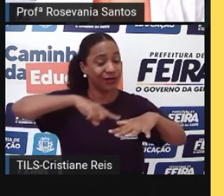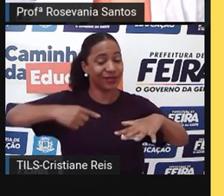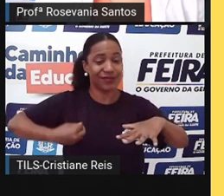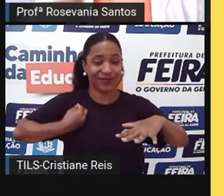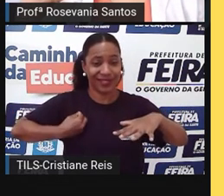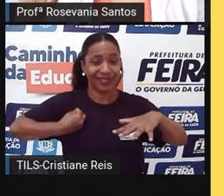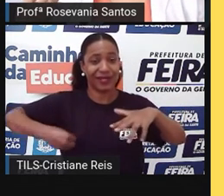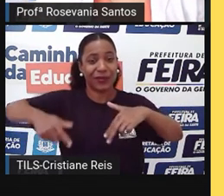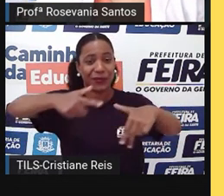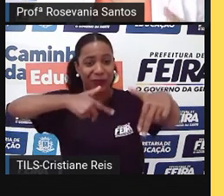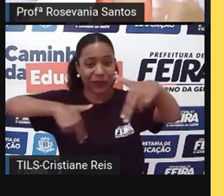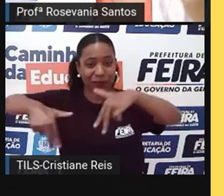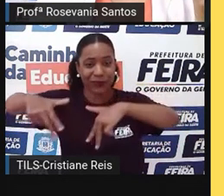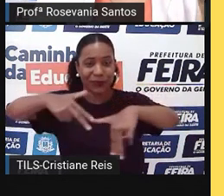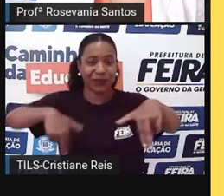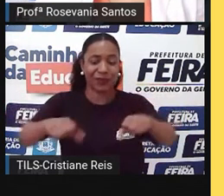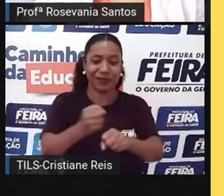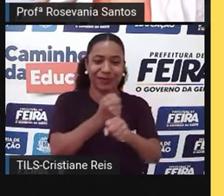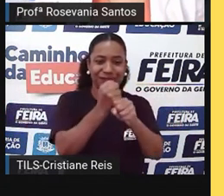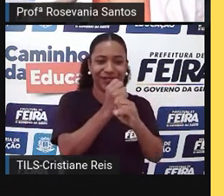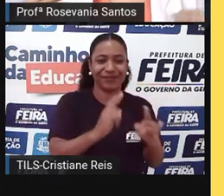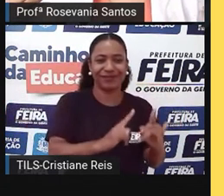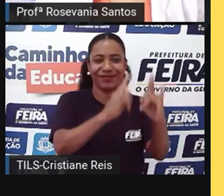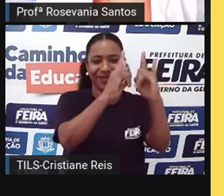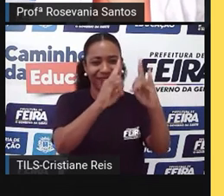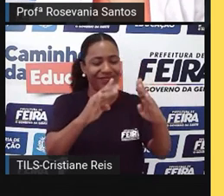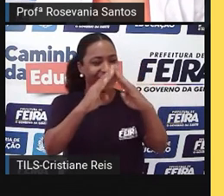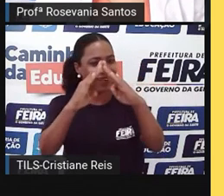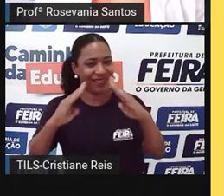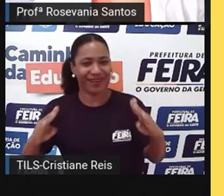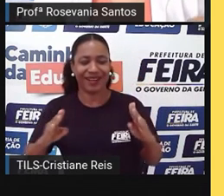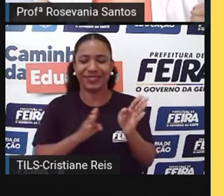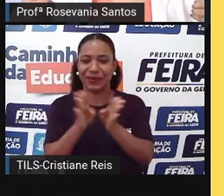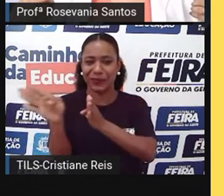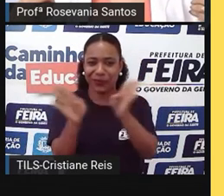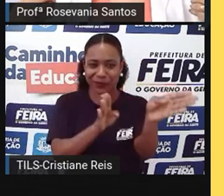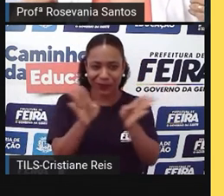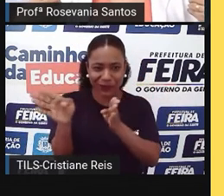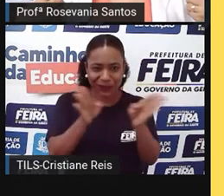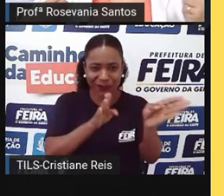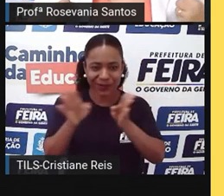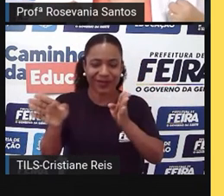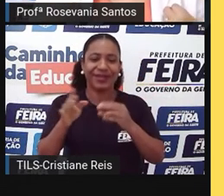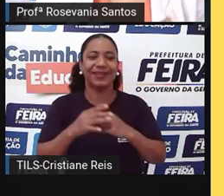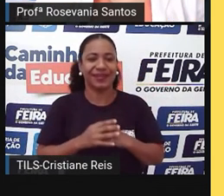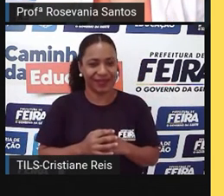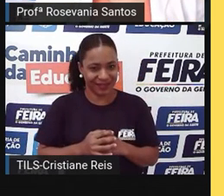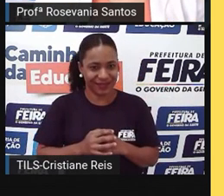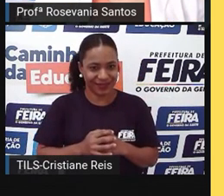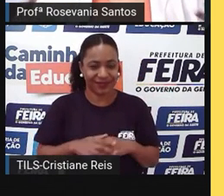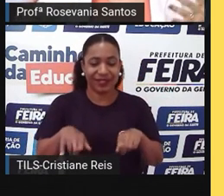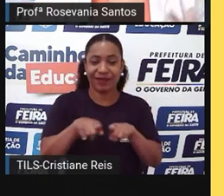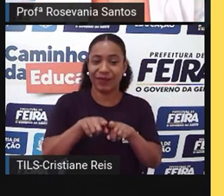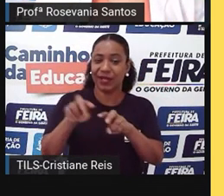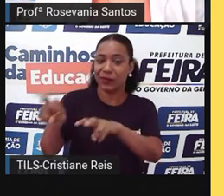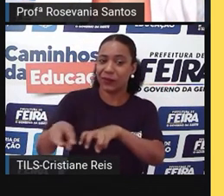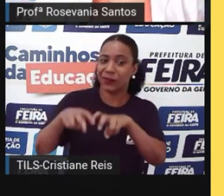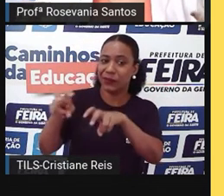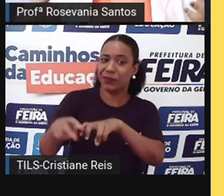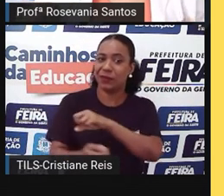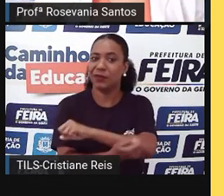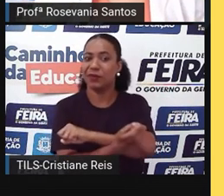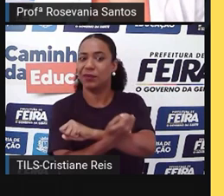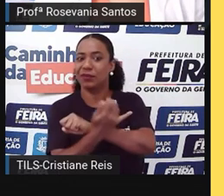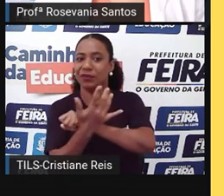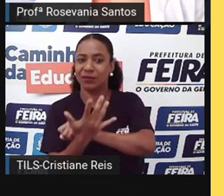vida humana, para a construção dos seus prédios, das suas casas, das suas vias, para a formação de agricultura, criação de